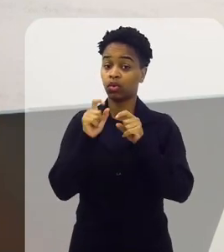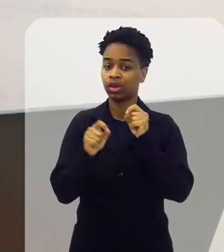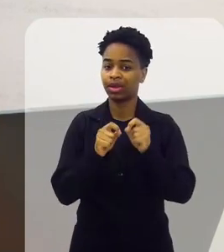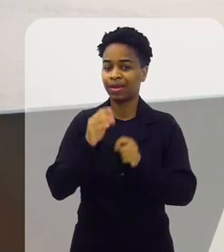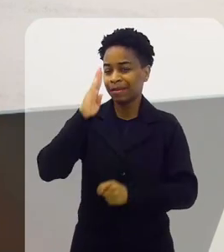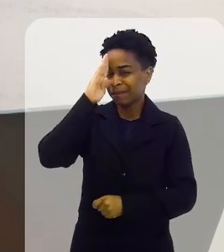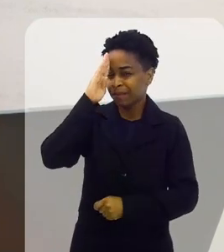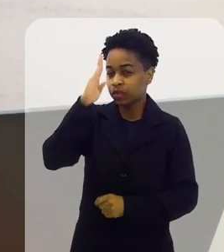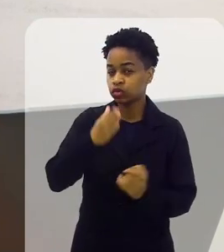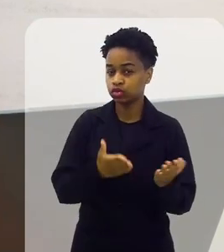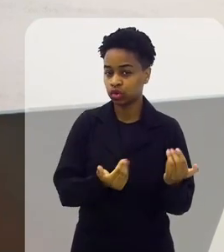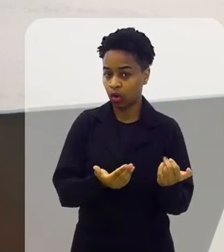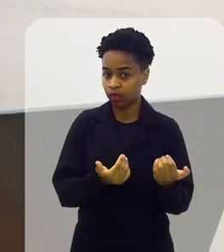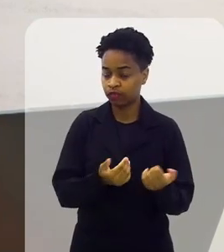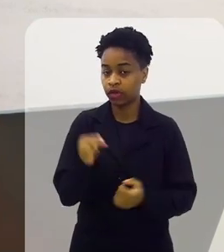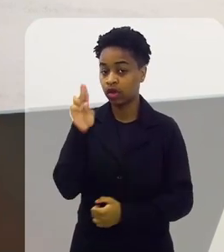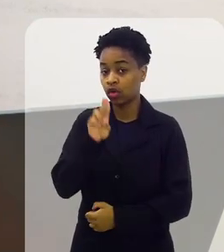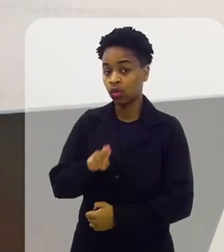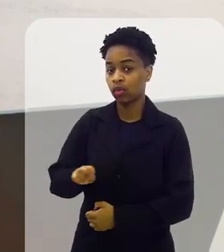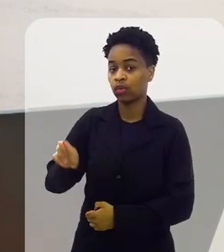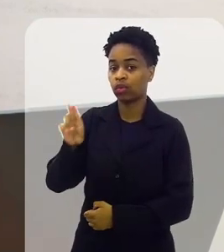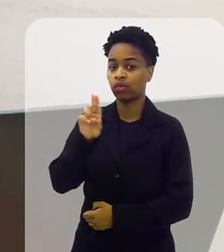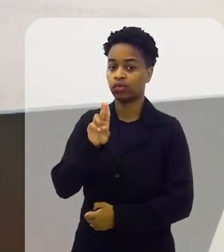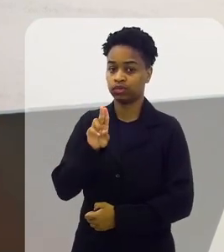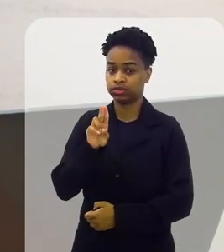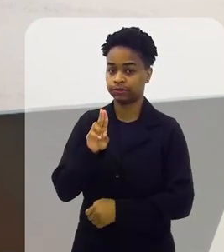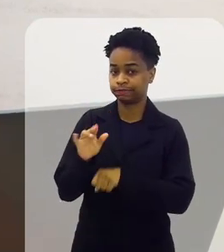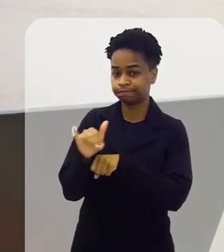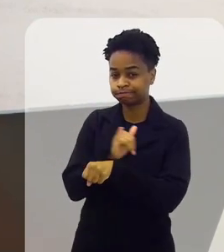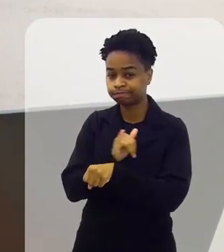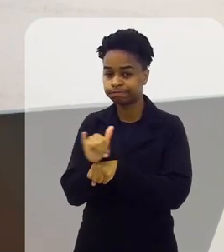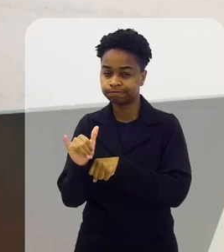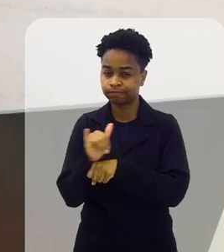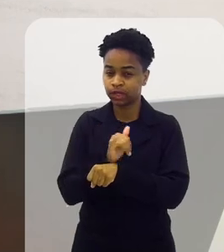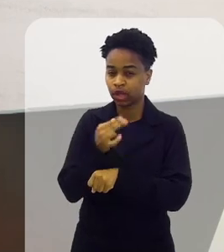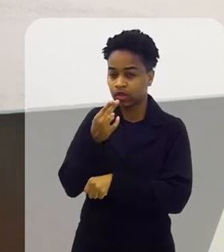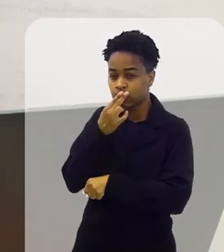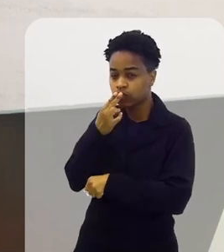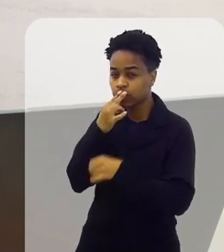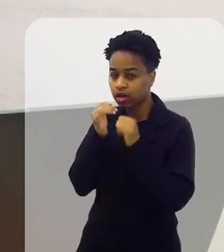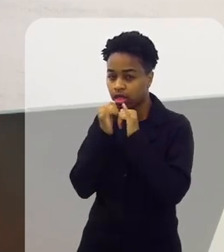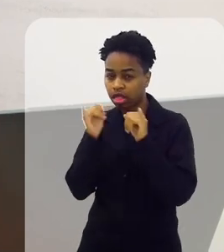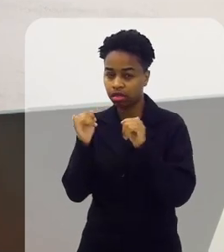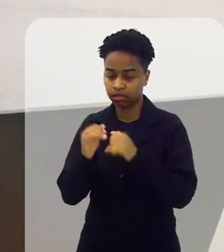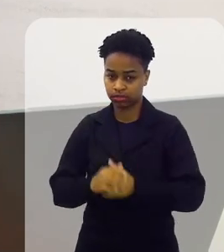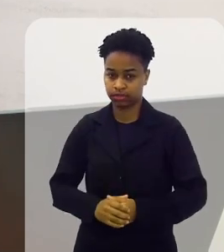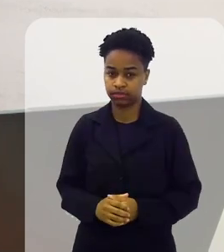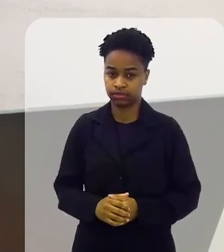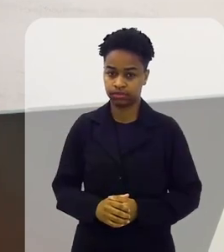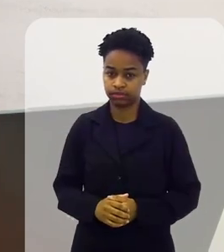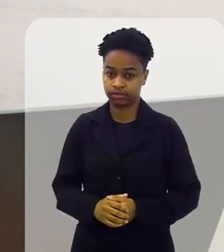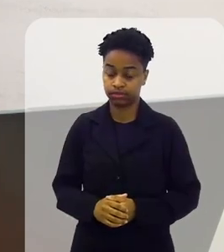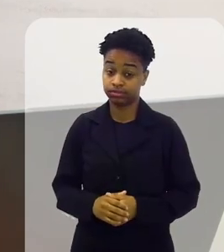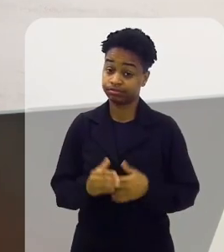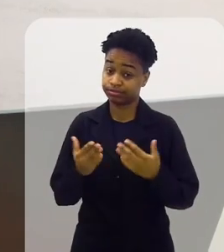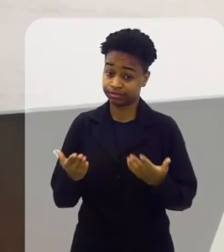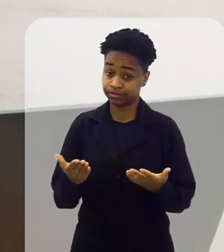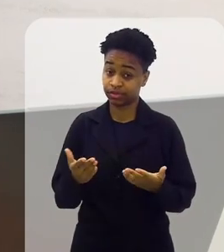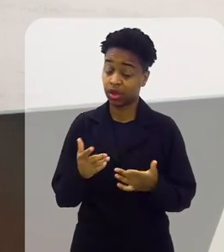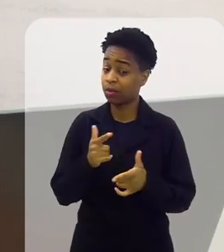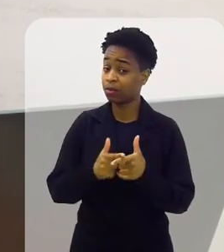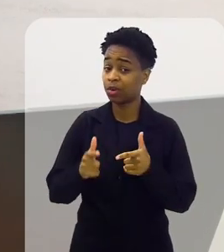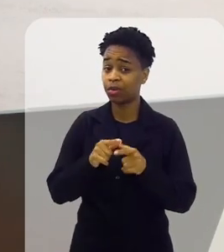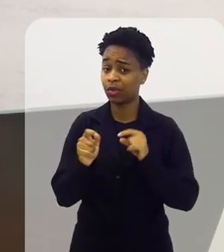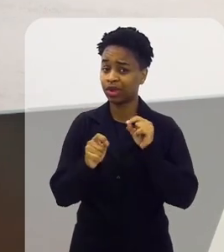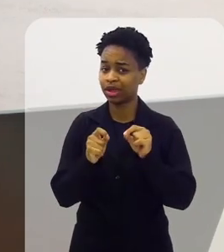jovens, principalmente, estão utilizando desse mecanismo para fumar. E o que a gente